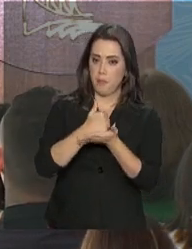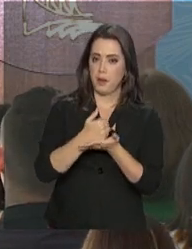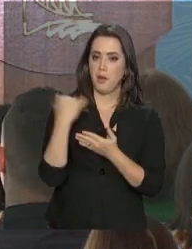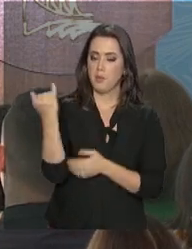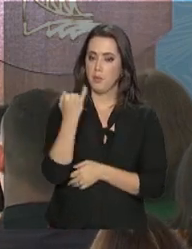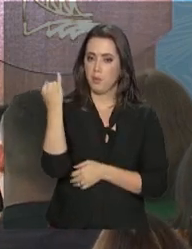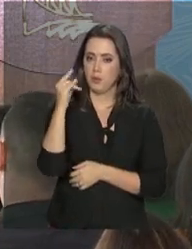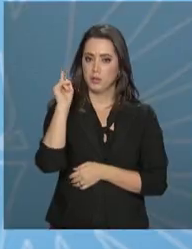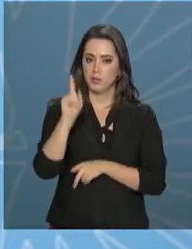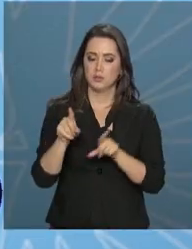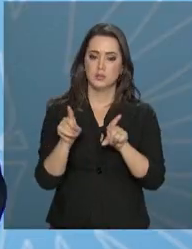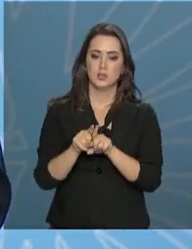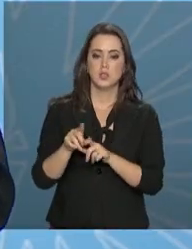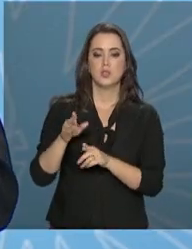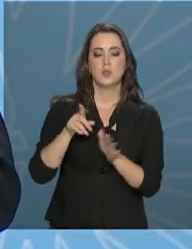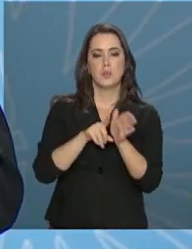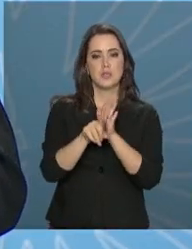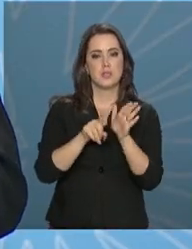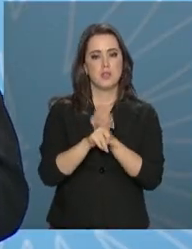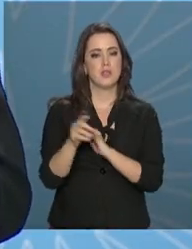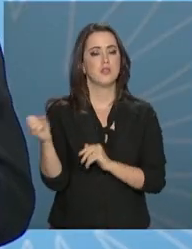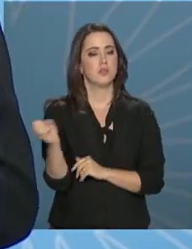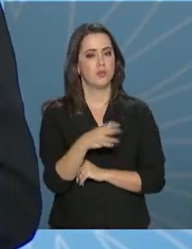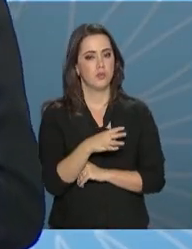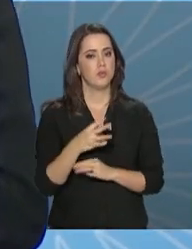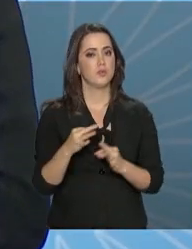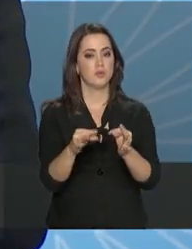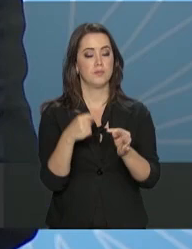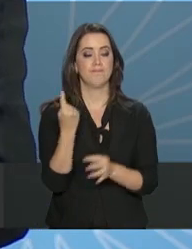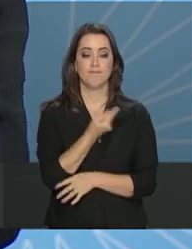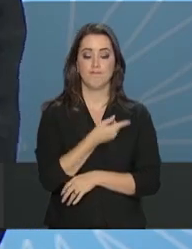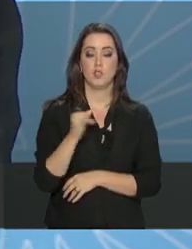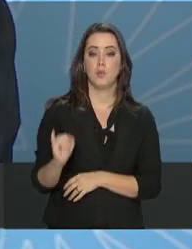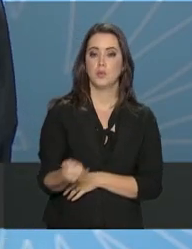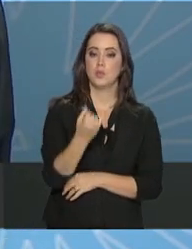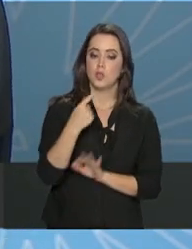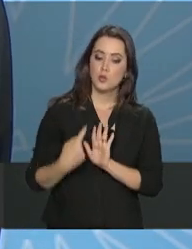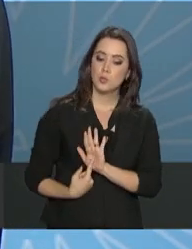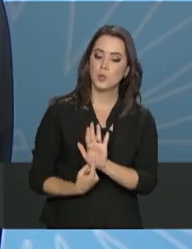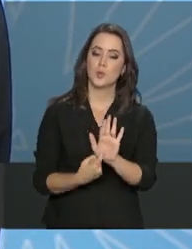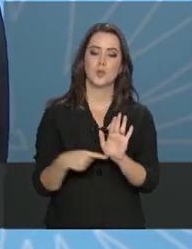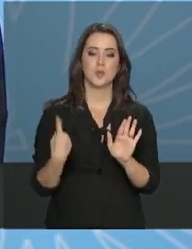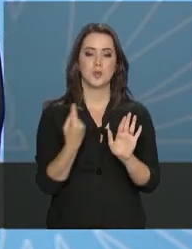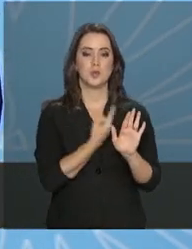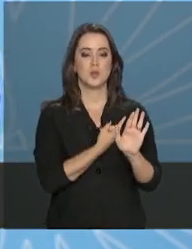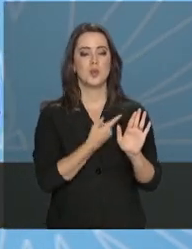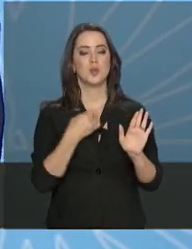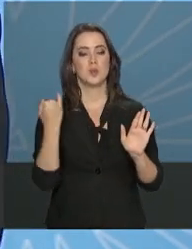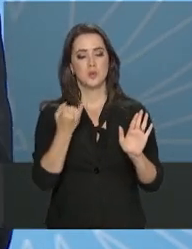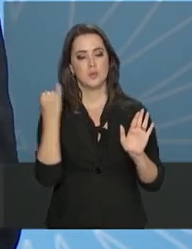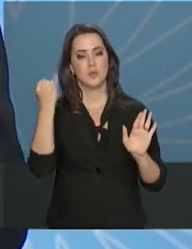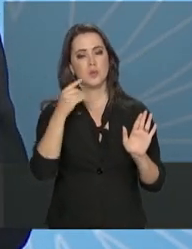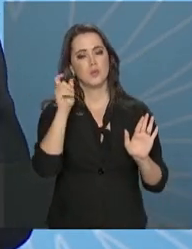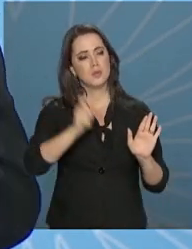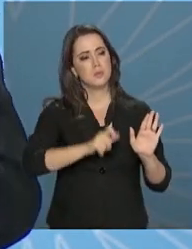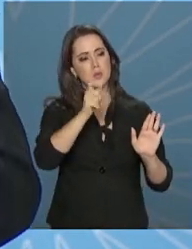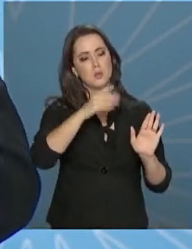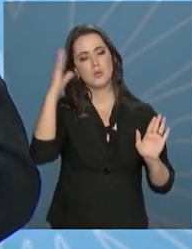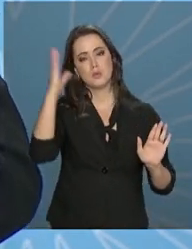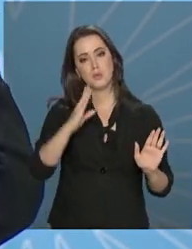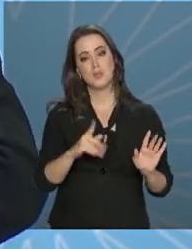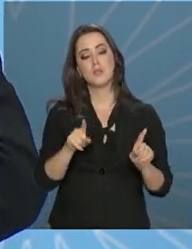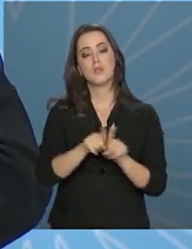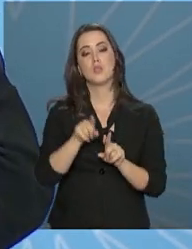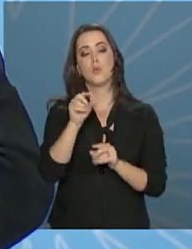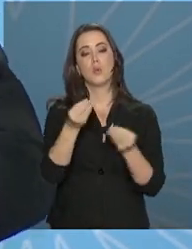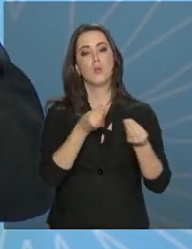campo da pesquisa, da ciência e inovação, é a oportunidade que a gente tem de mostrar o talento dos brasileiros e o quanto eles